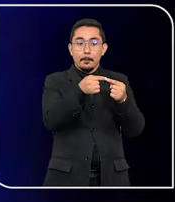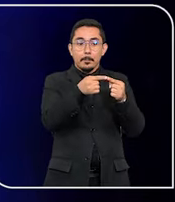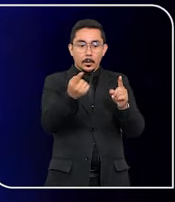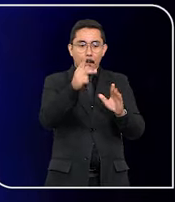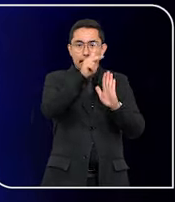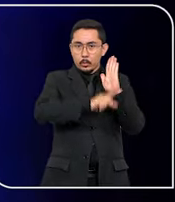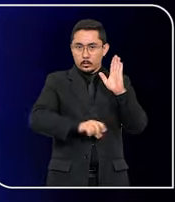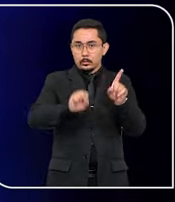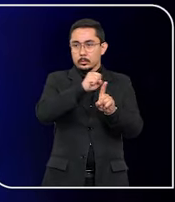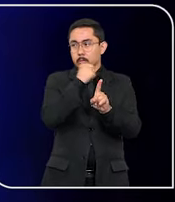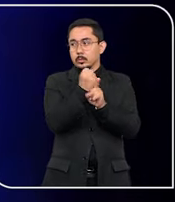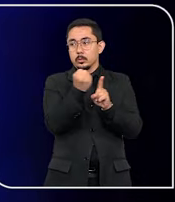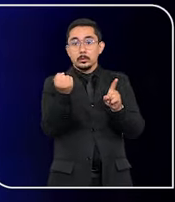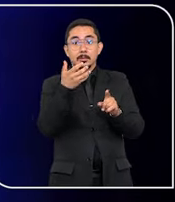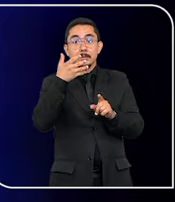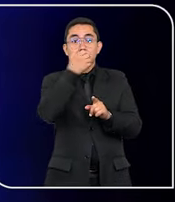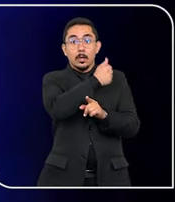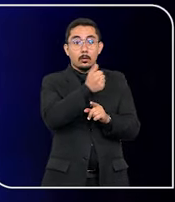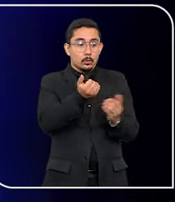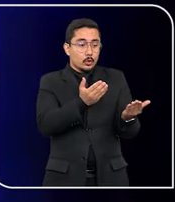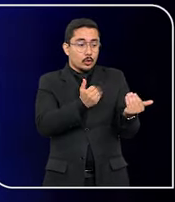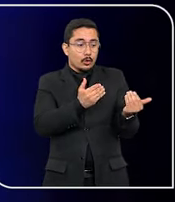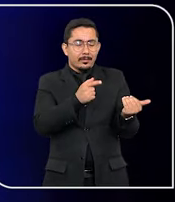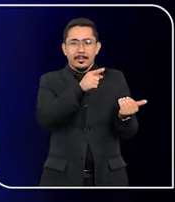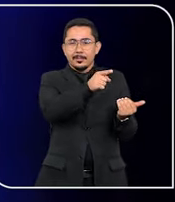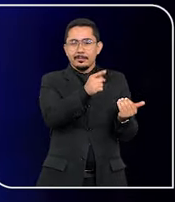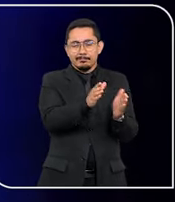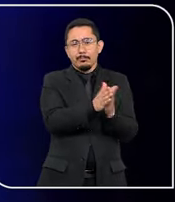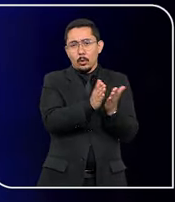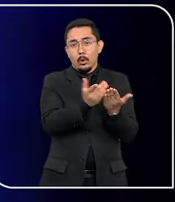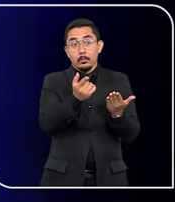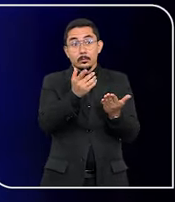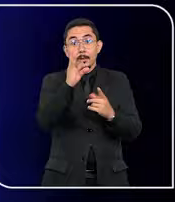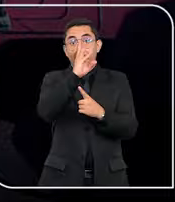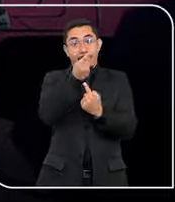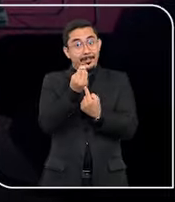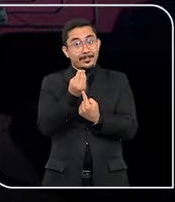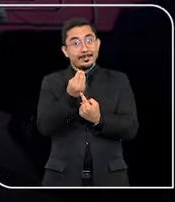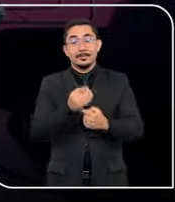projeto social que resgata jovens carentes por meio da arte.